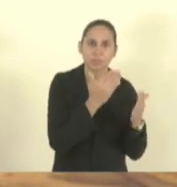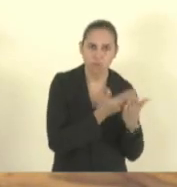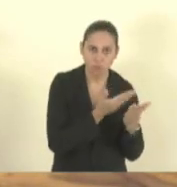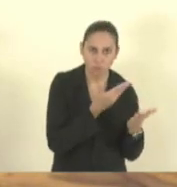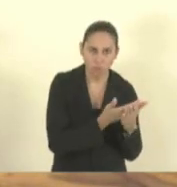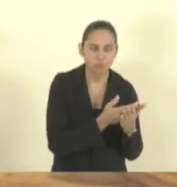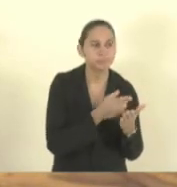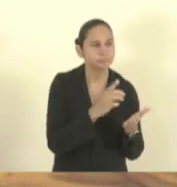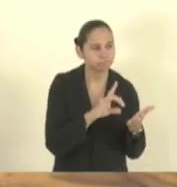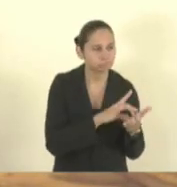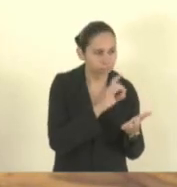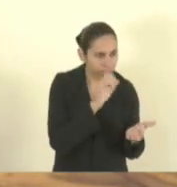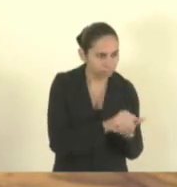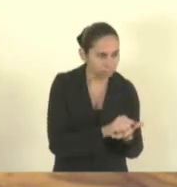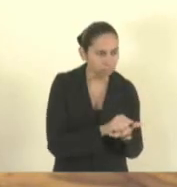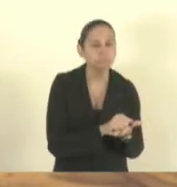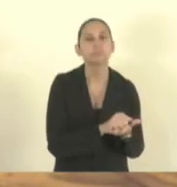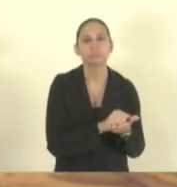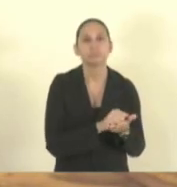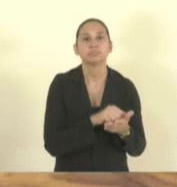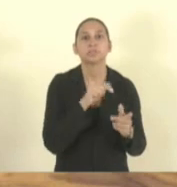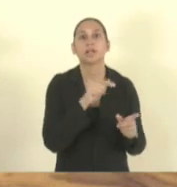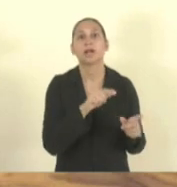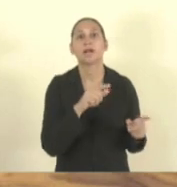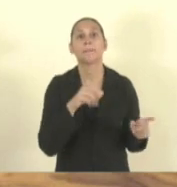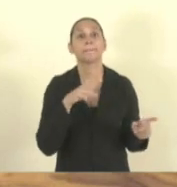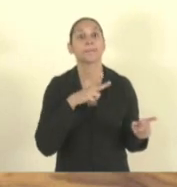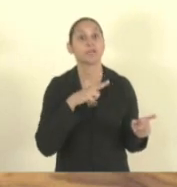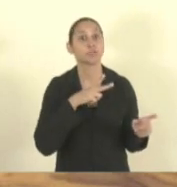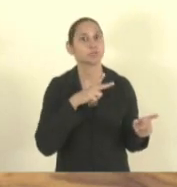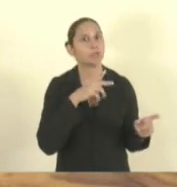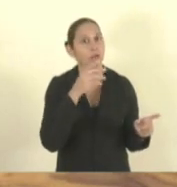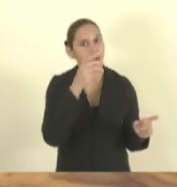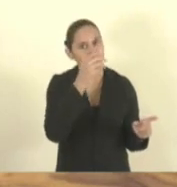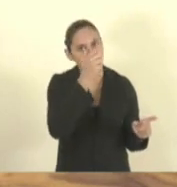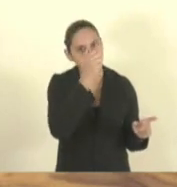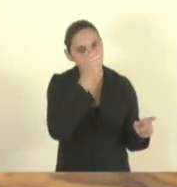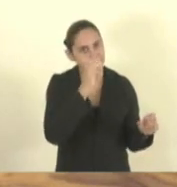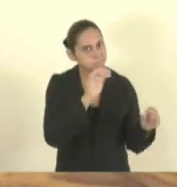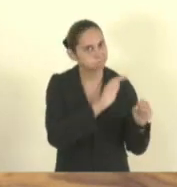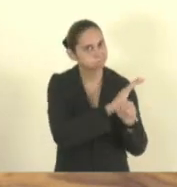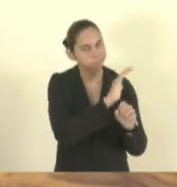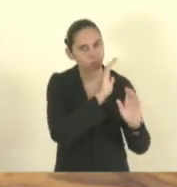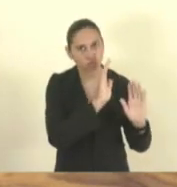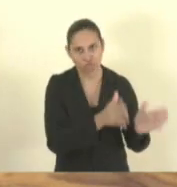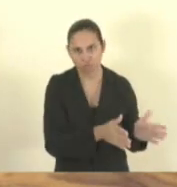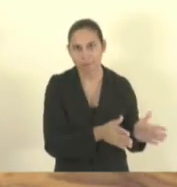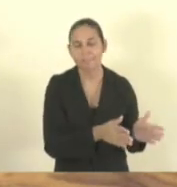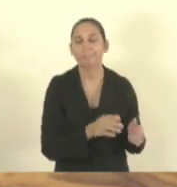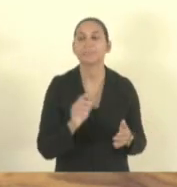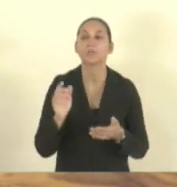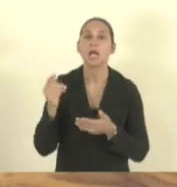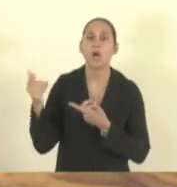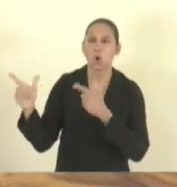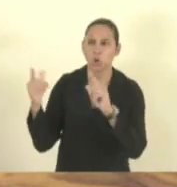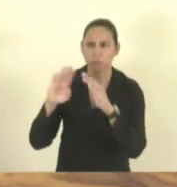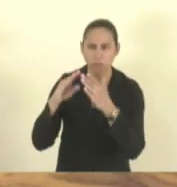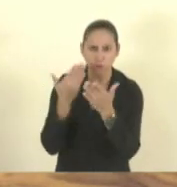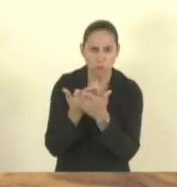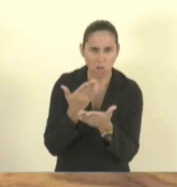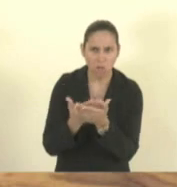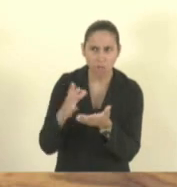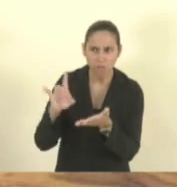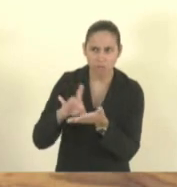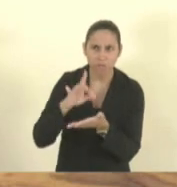instituições, principalmente as privadas, estão sobrecarregadas, as que fazem alguma coisa pelos nossos filhos